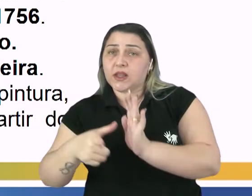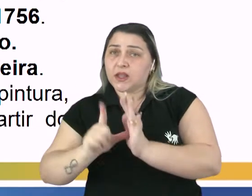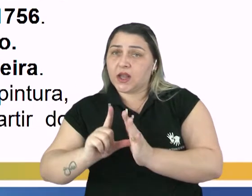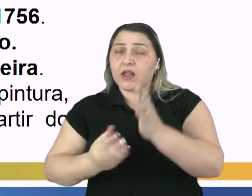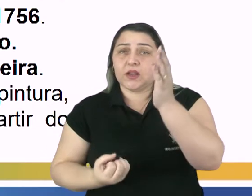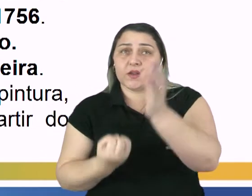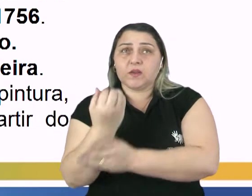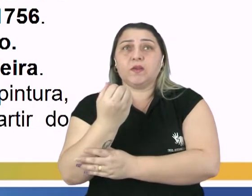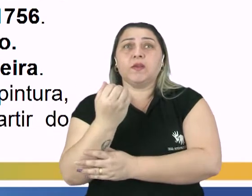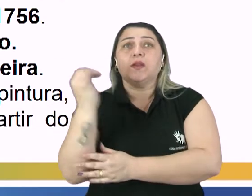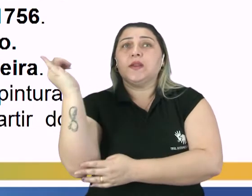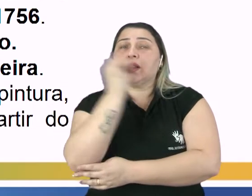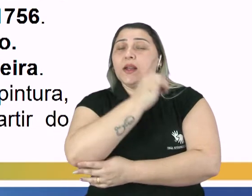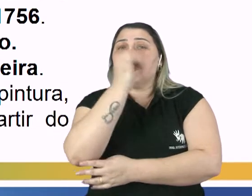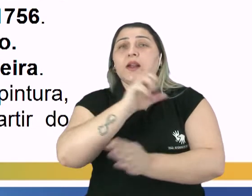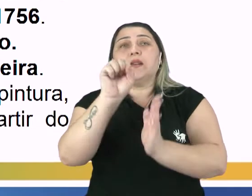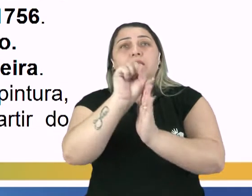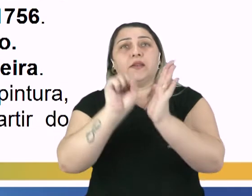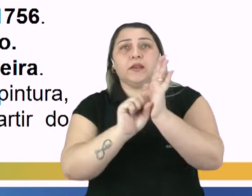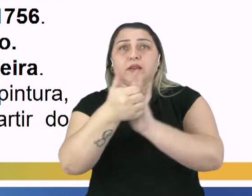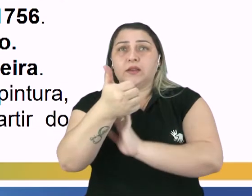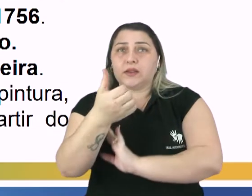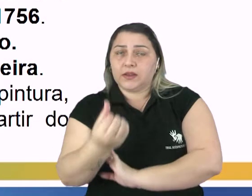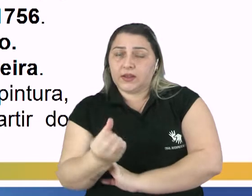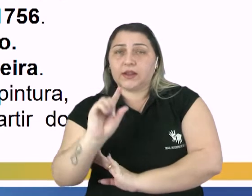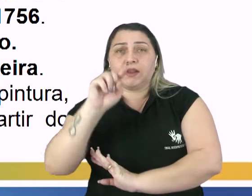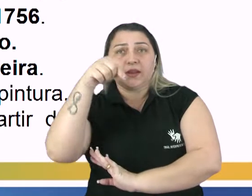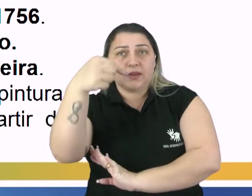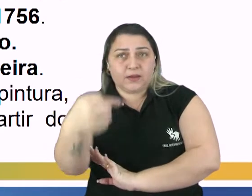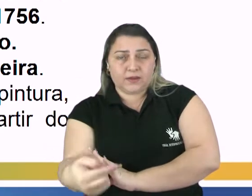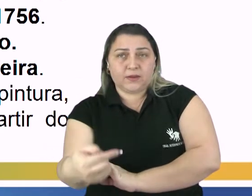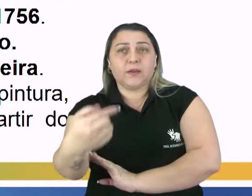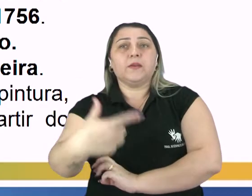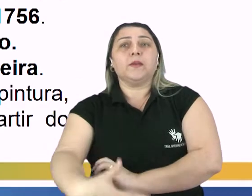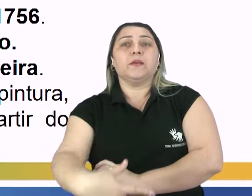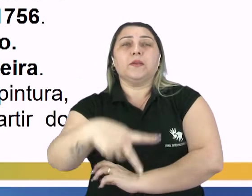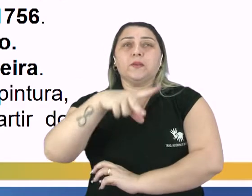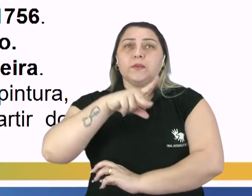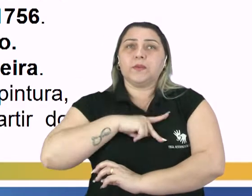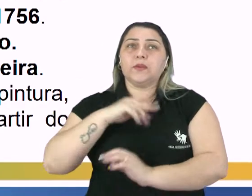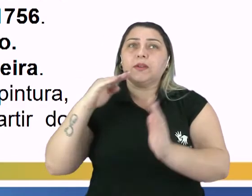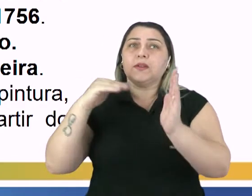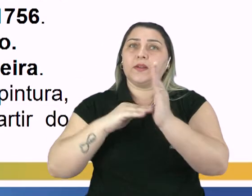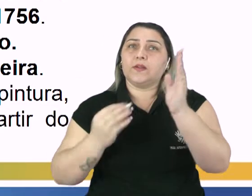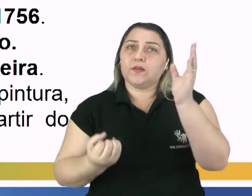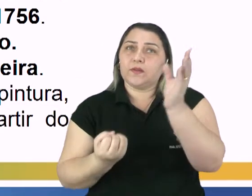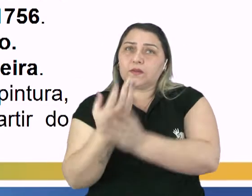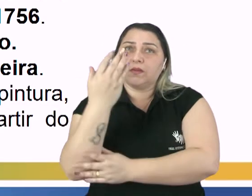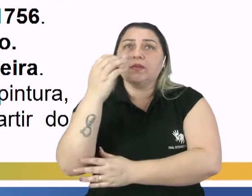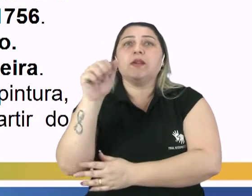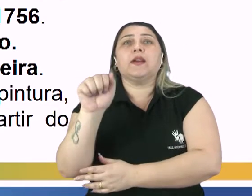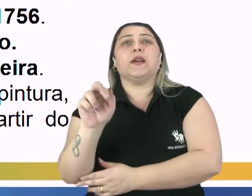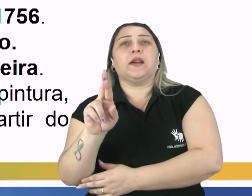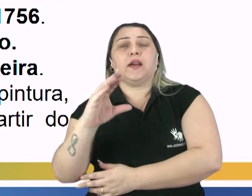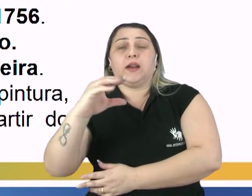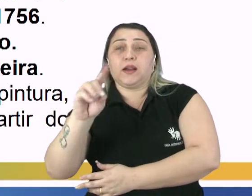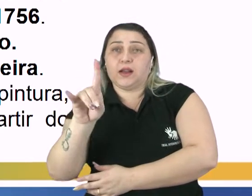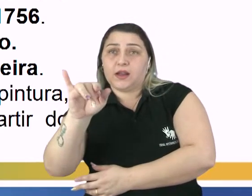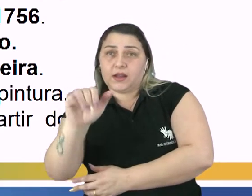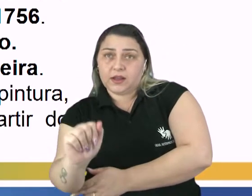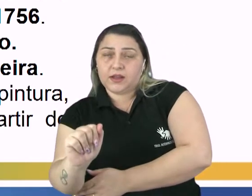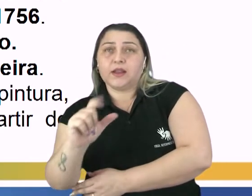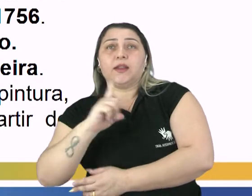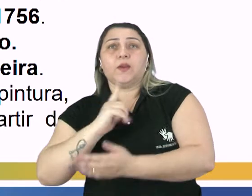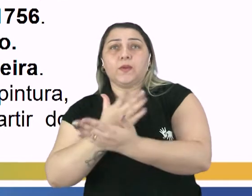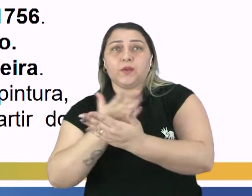Itália, no século XVI. Depois, vigorou em Portugal até a fundação da Arcádia Lusitânia, quando nós temos